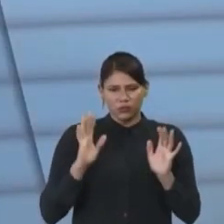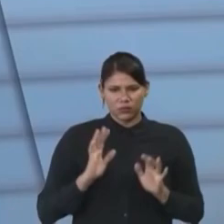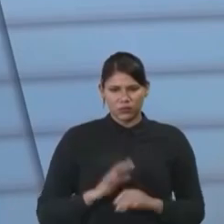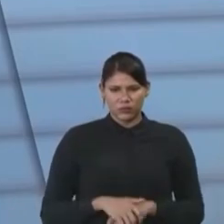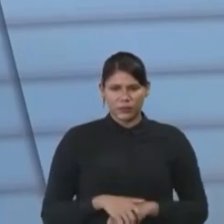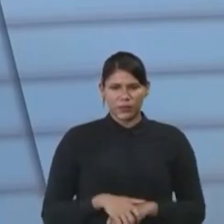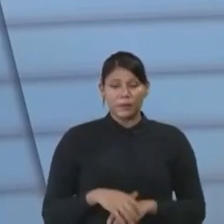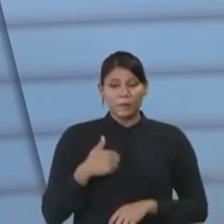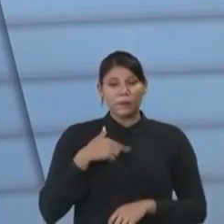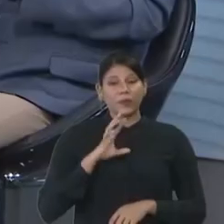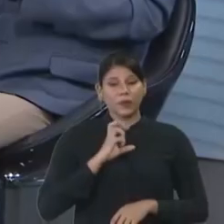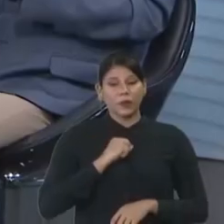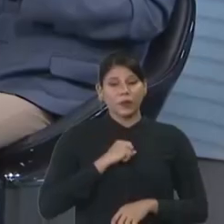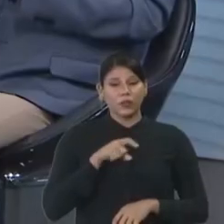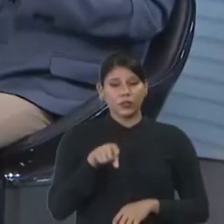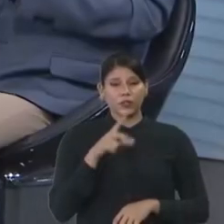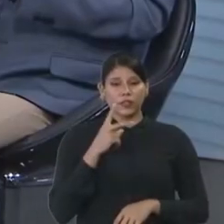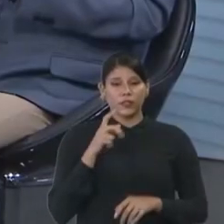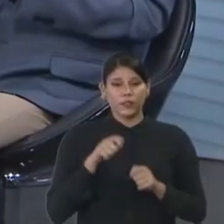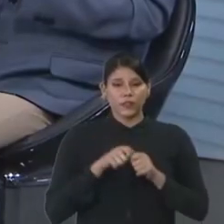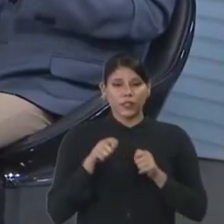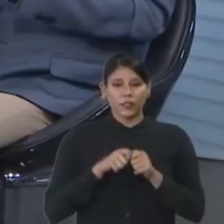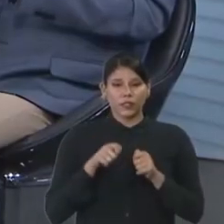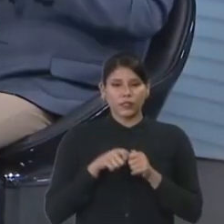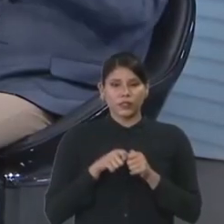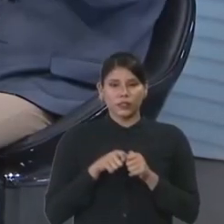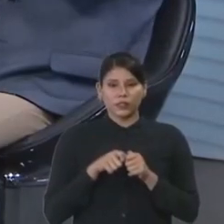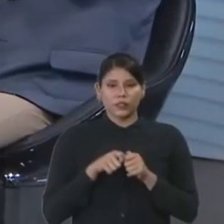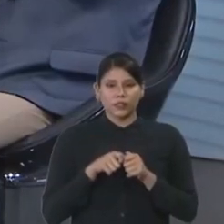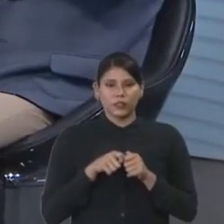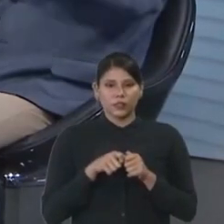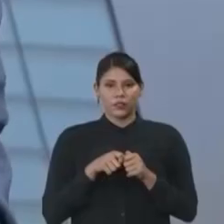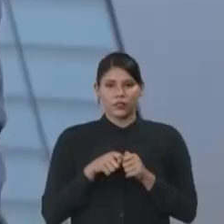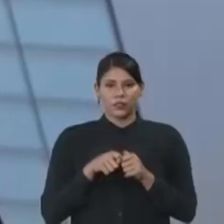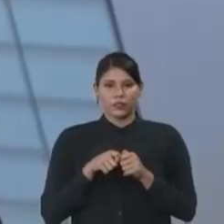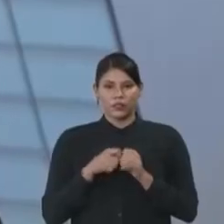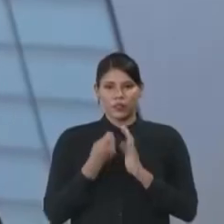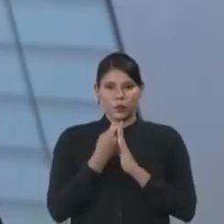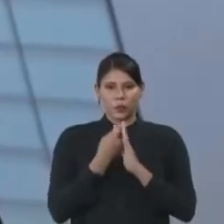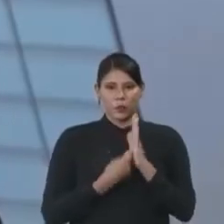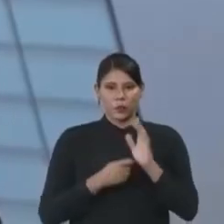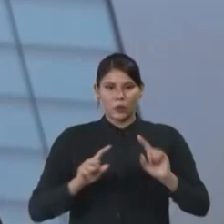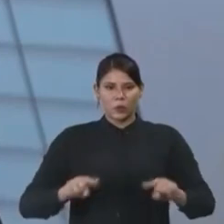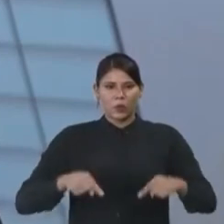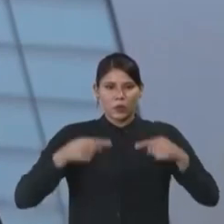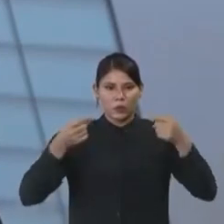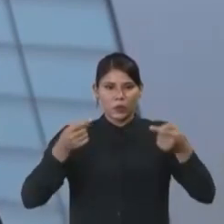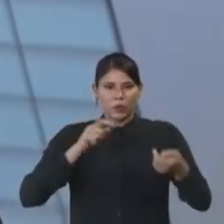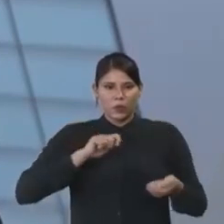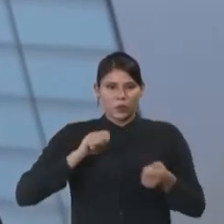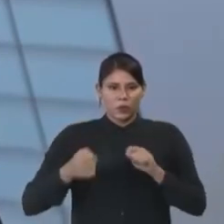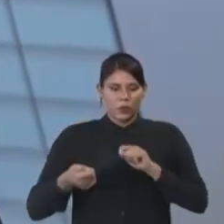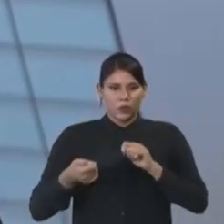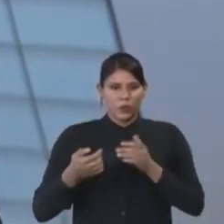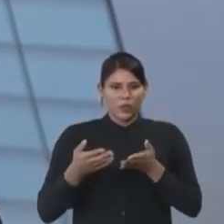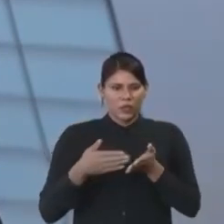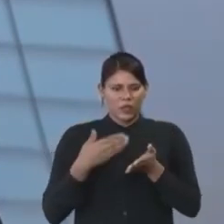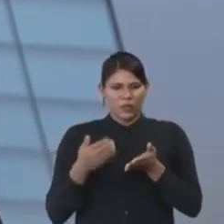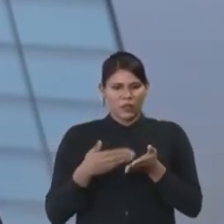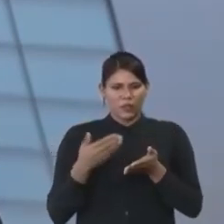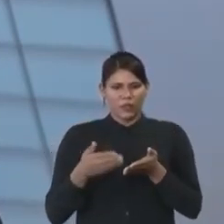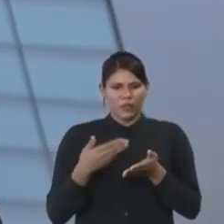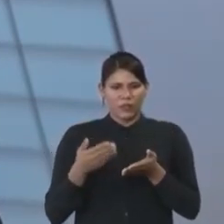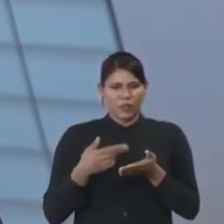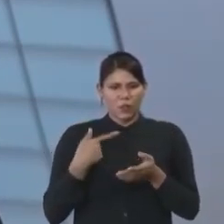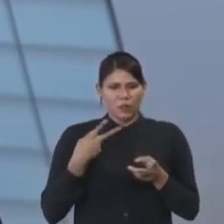estou gostando. A senhora fez uma... A senhora reescreveu para o formato livro, porque